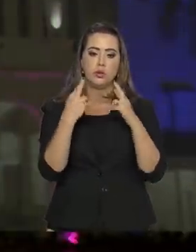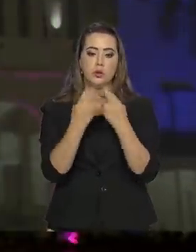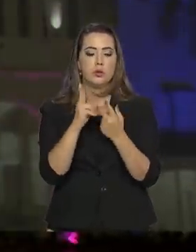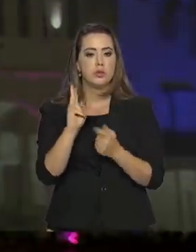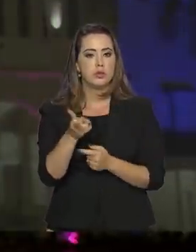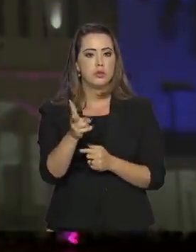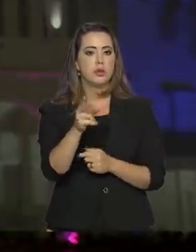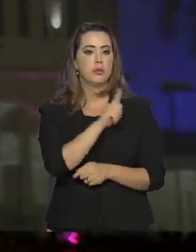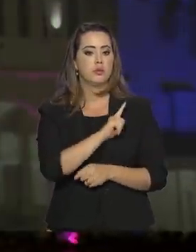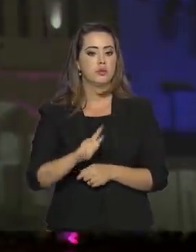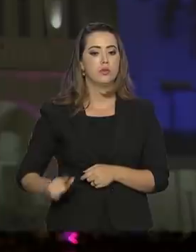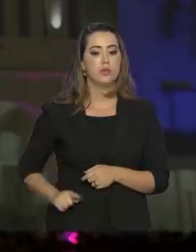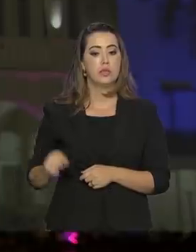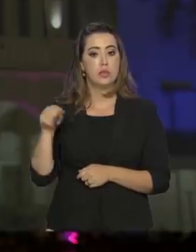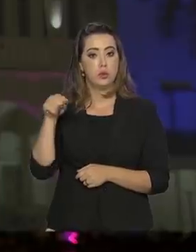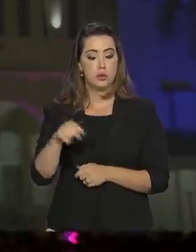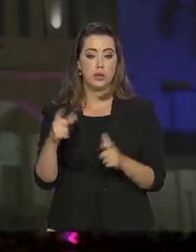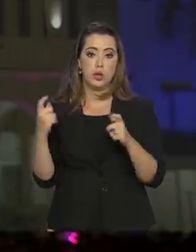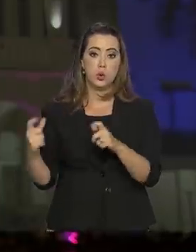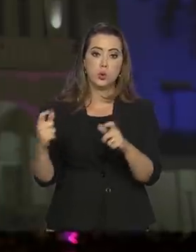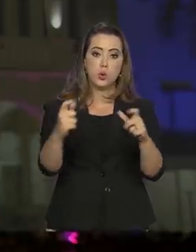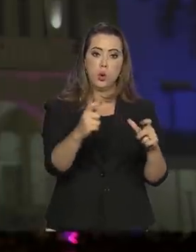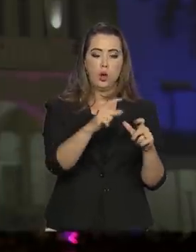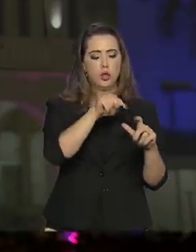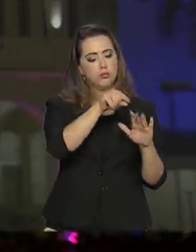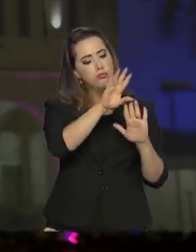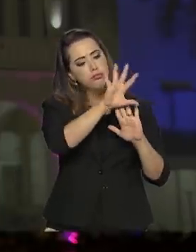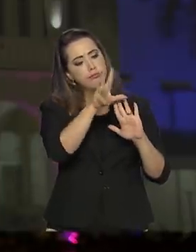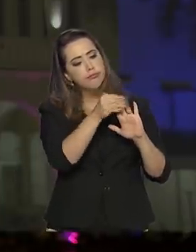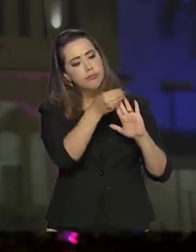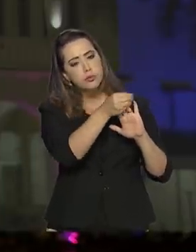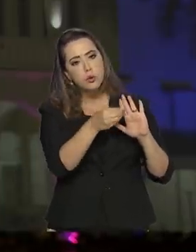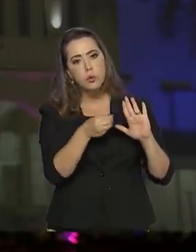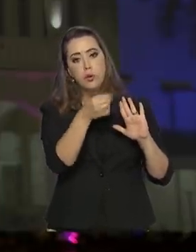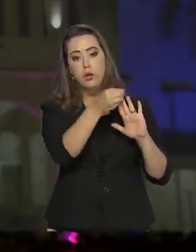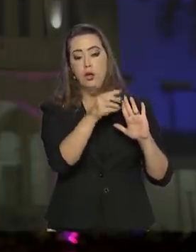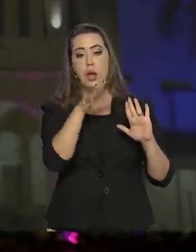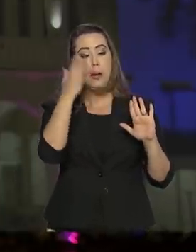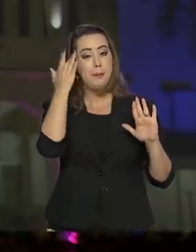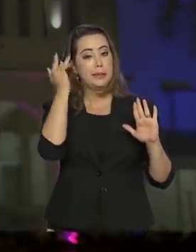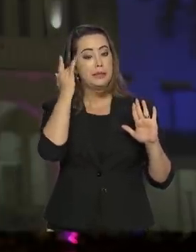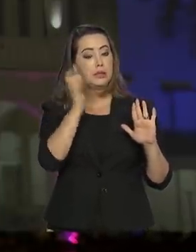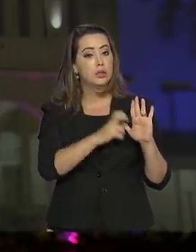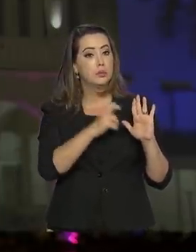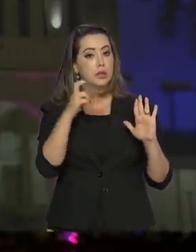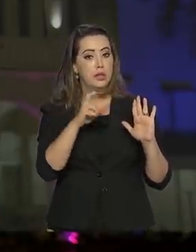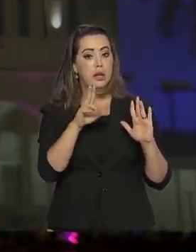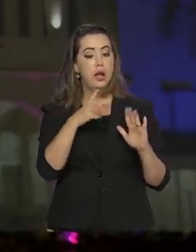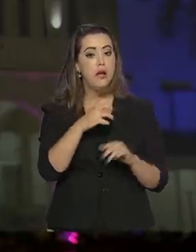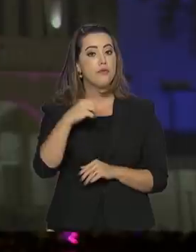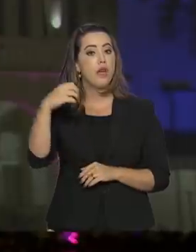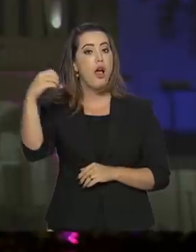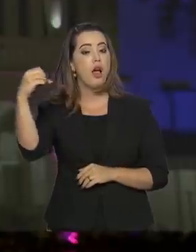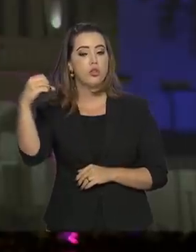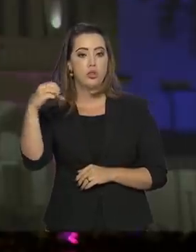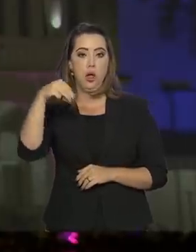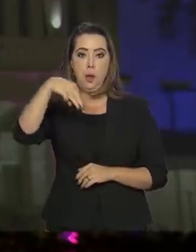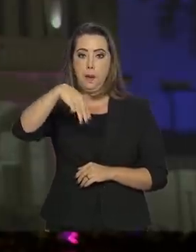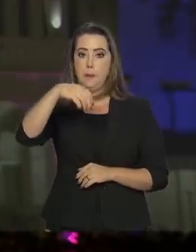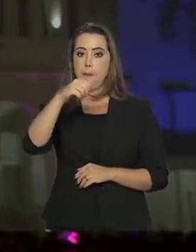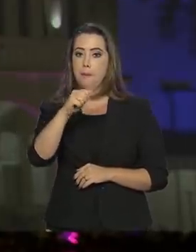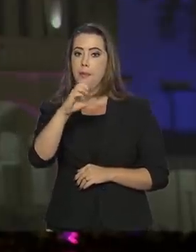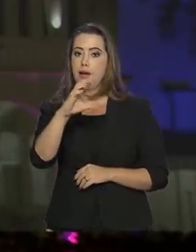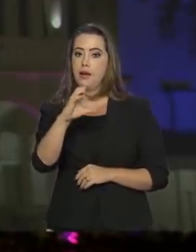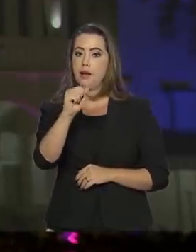governadores aqui da região. Amanhã de manhã, ele viaja para Macapá, capital do Amapá, para se reunir com o governador Valdez Góes